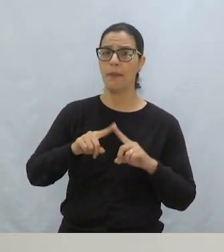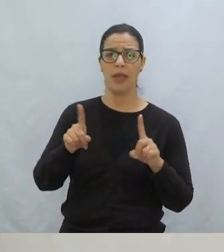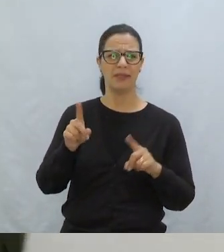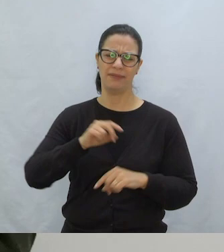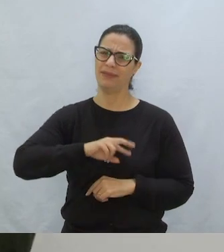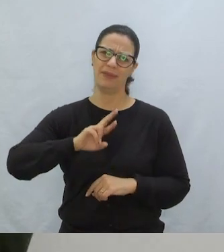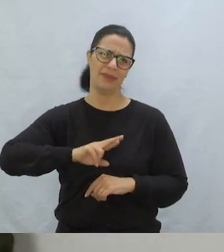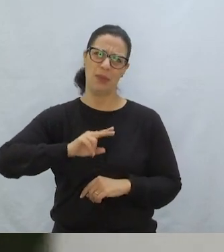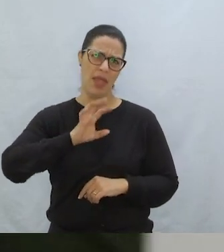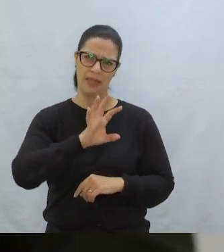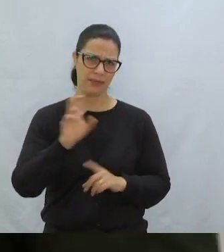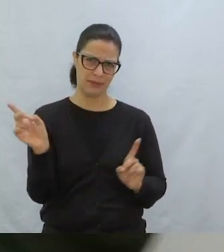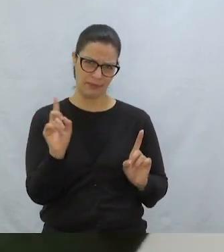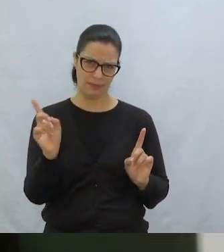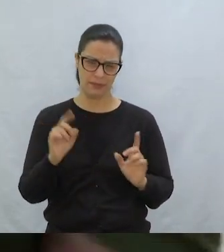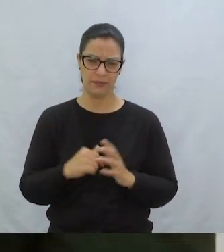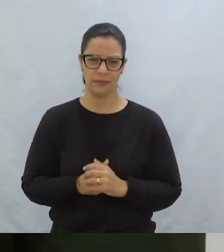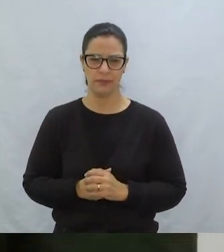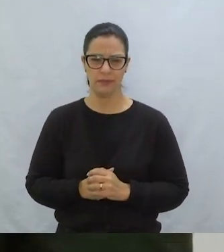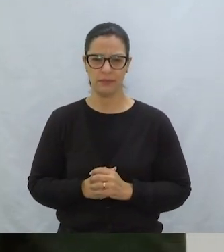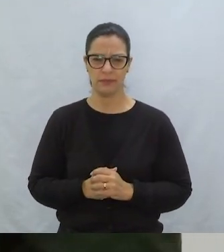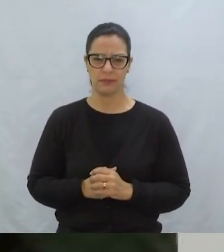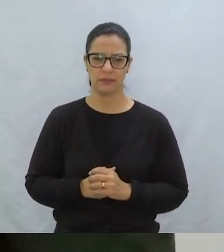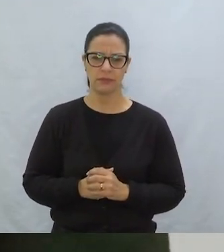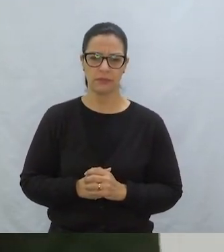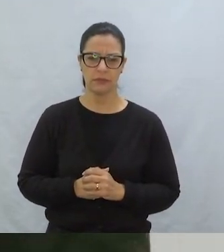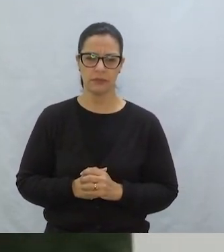Ora, ora, não fique assim